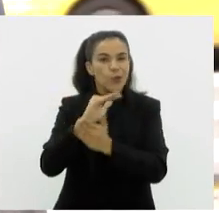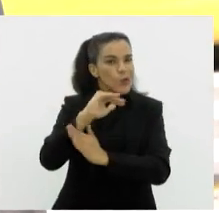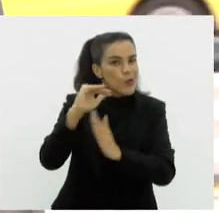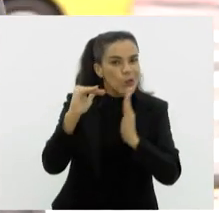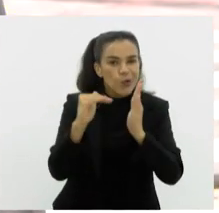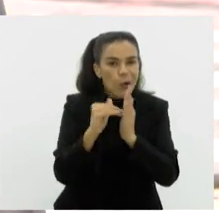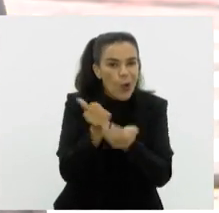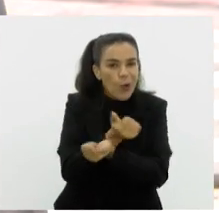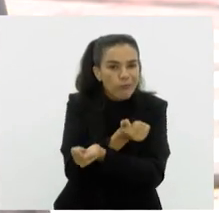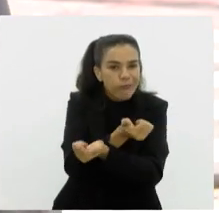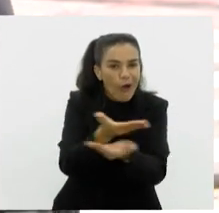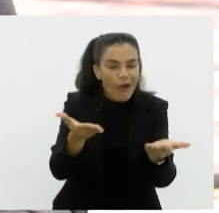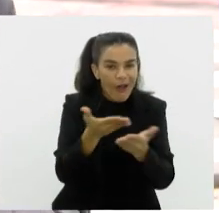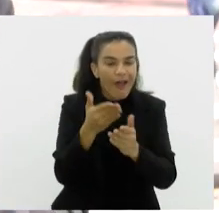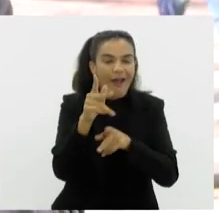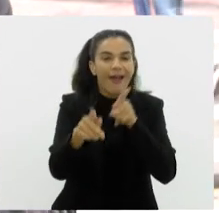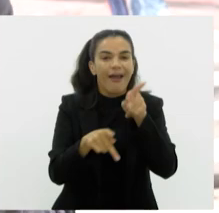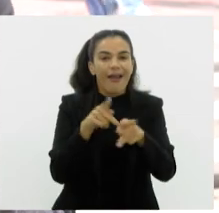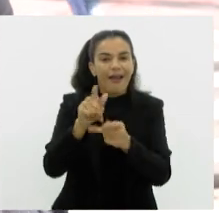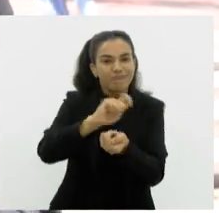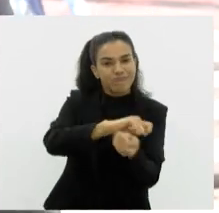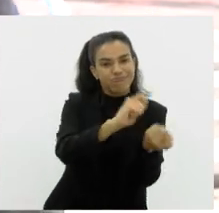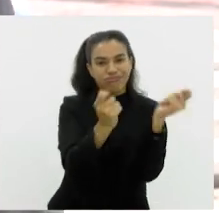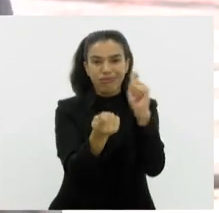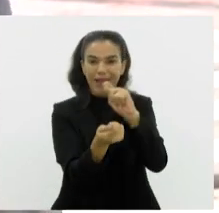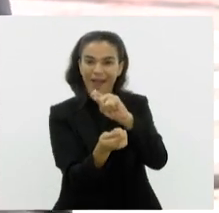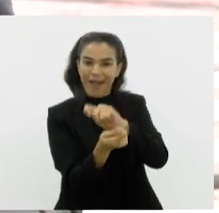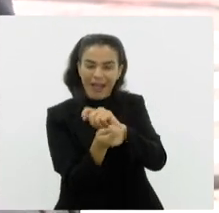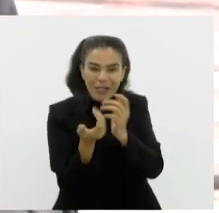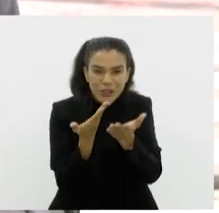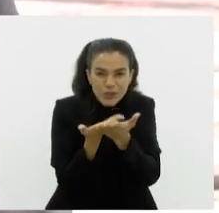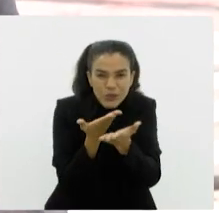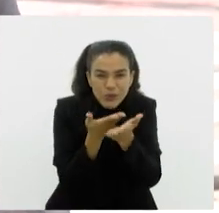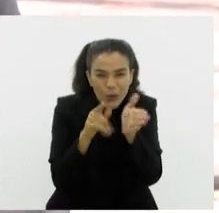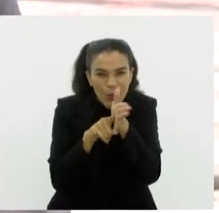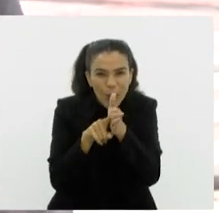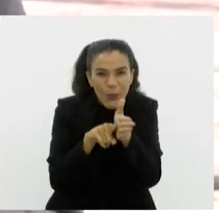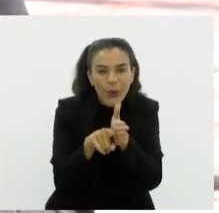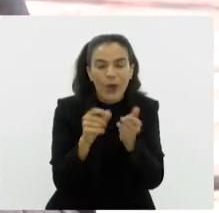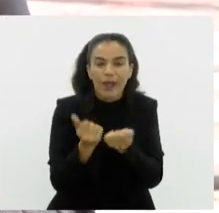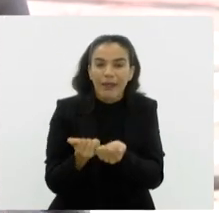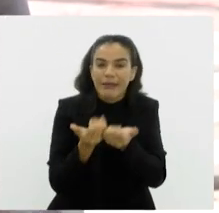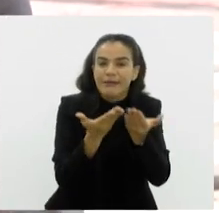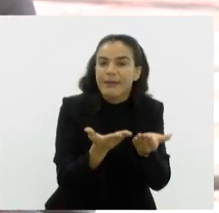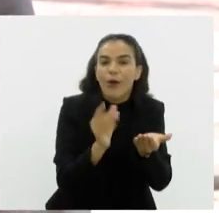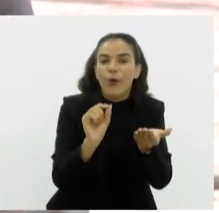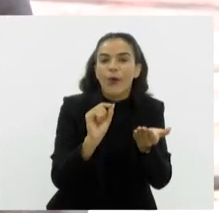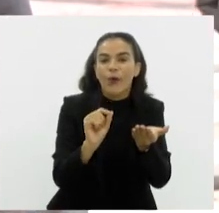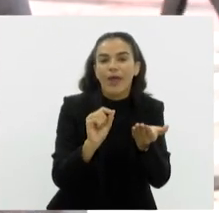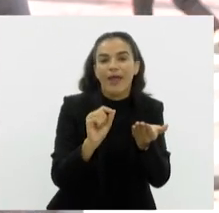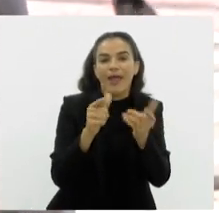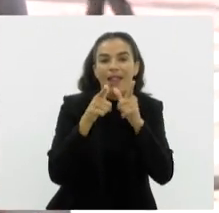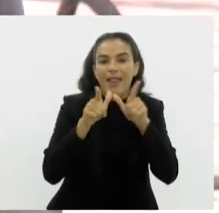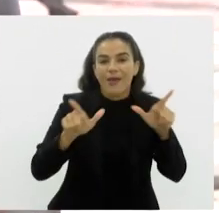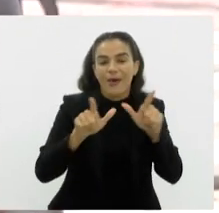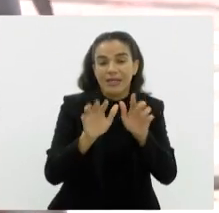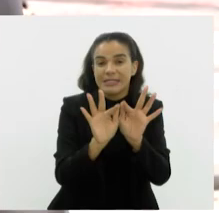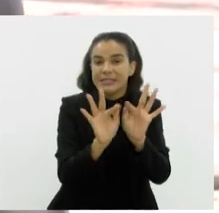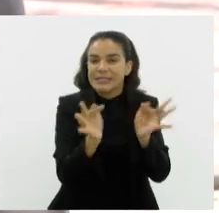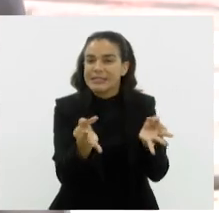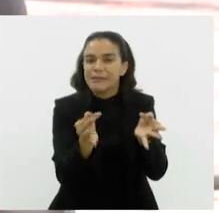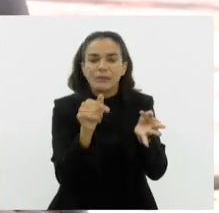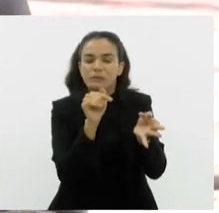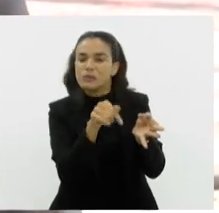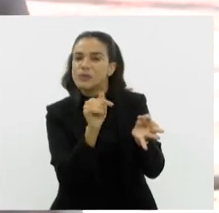serviços que são ofertados à população. E a gente fez um minucioso estudo e entrega hoje. Linguagem simples. O que vem a ser